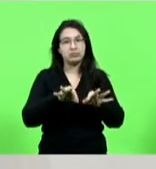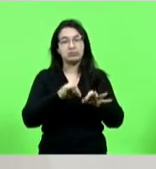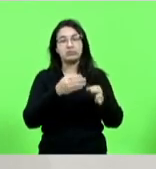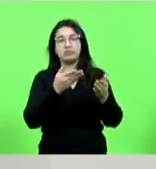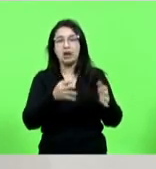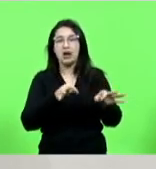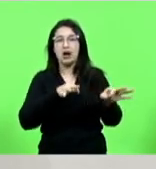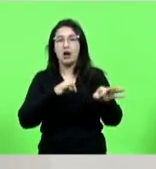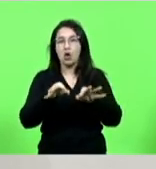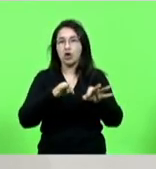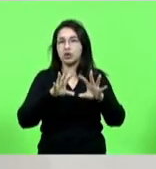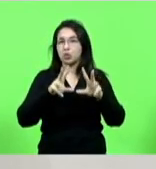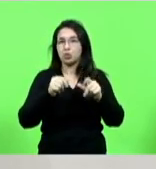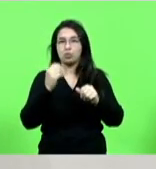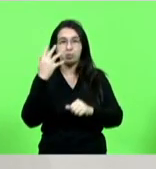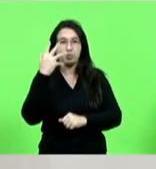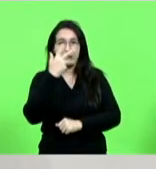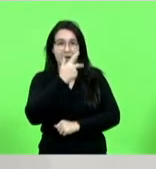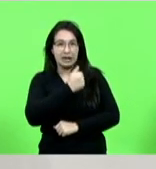organizado, tudo bonito,